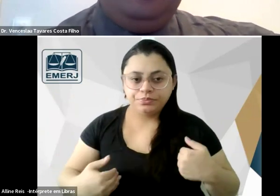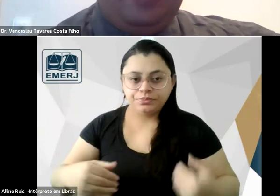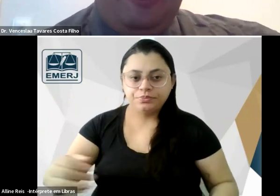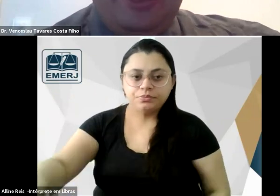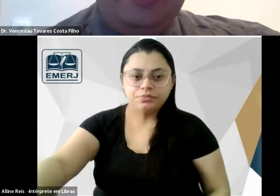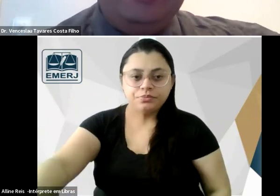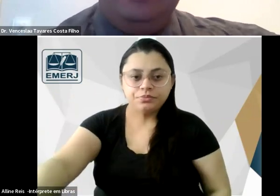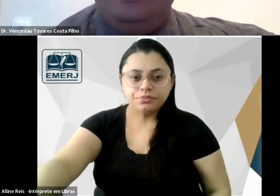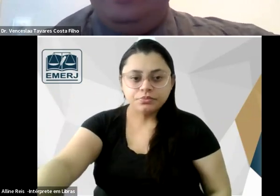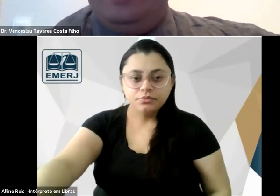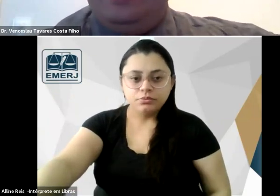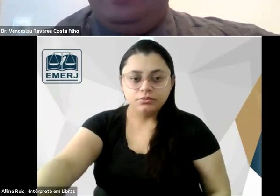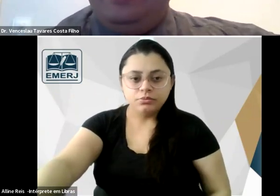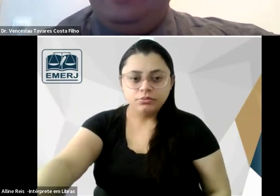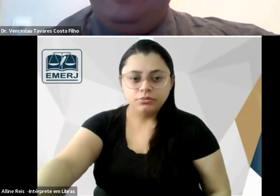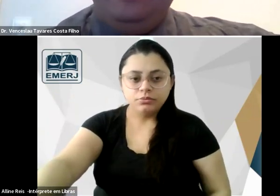das mulheres